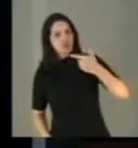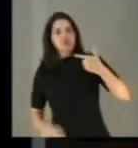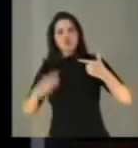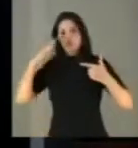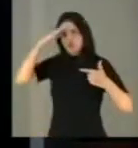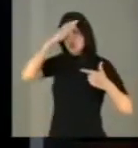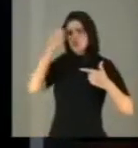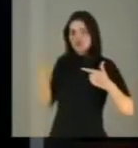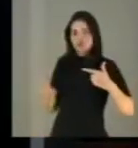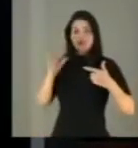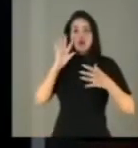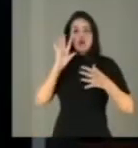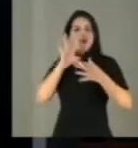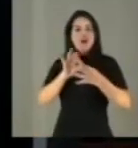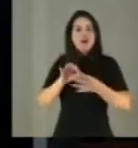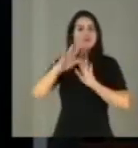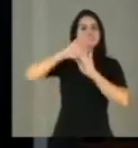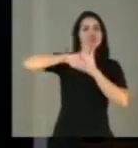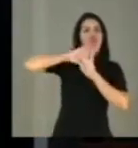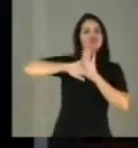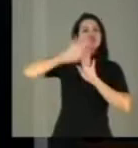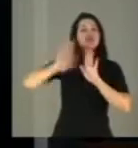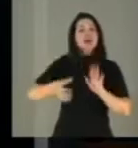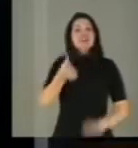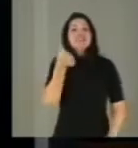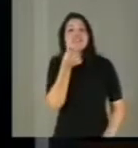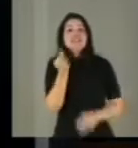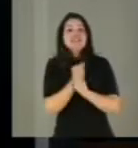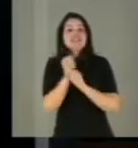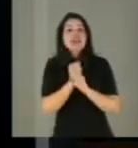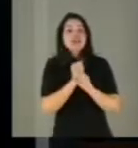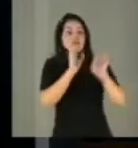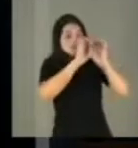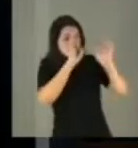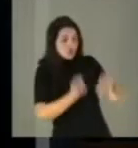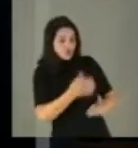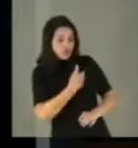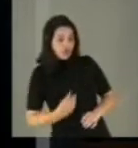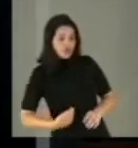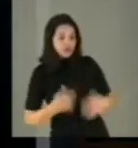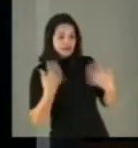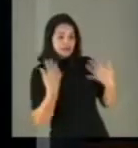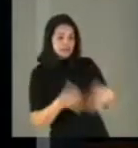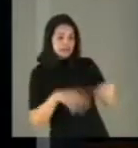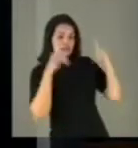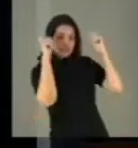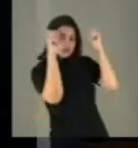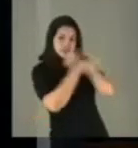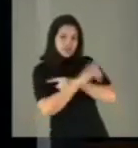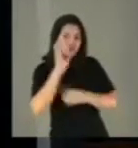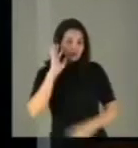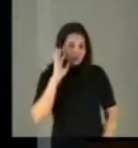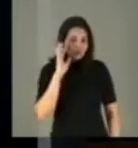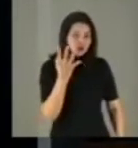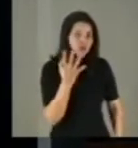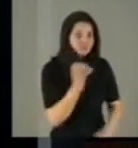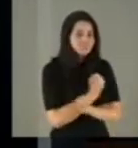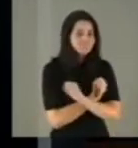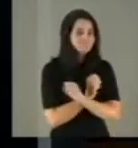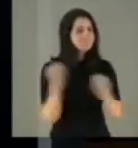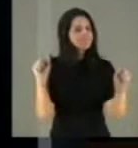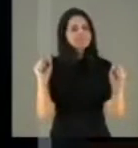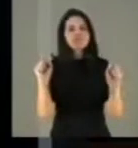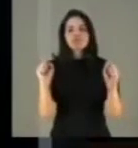sexto ano de crise estrutural, cuja solução parece ser impossível de atingir por uma